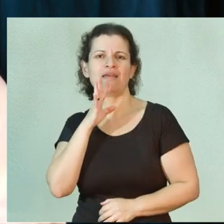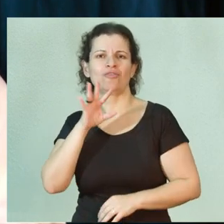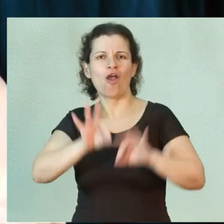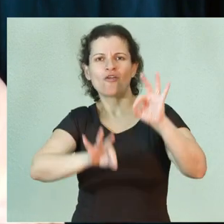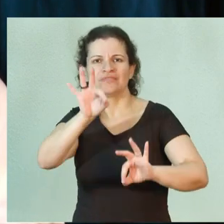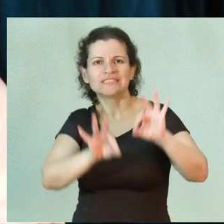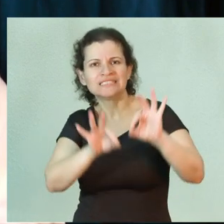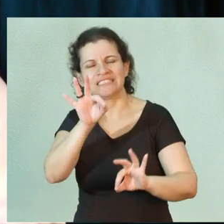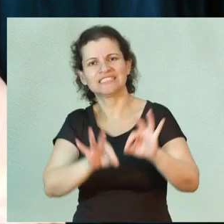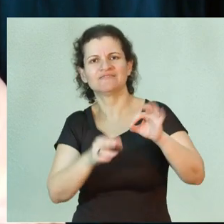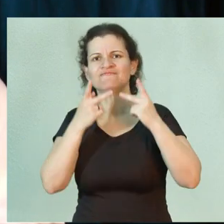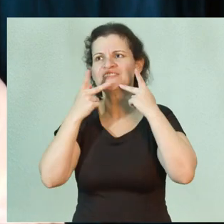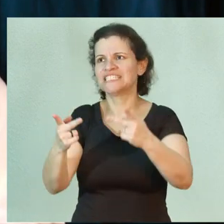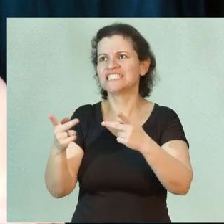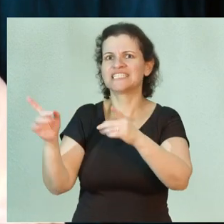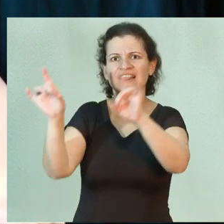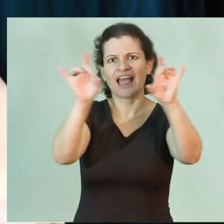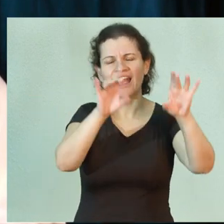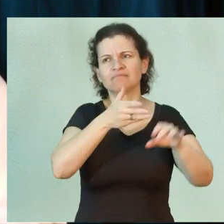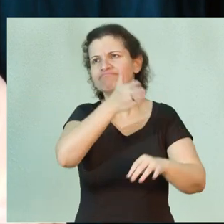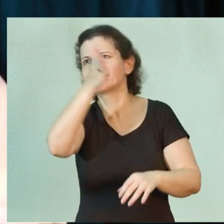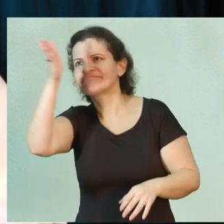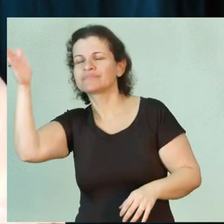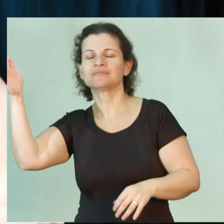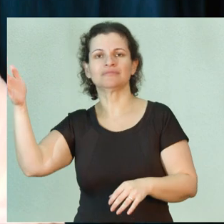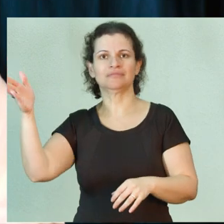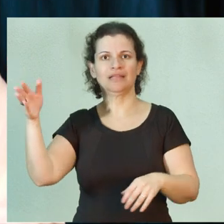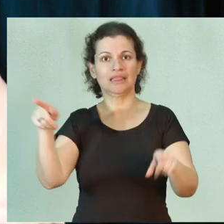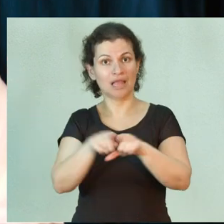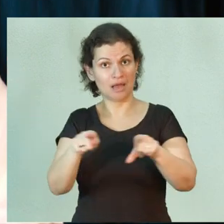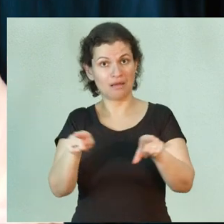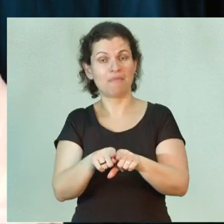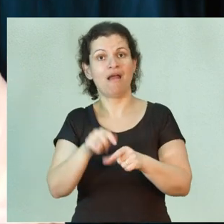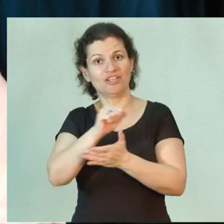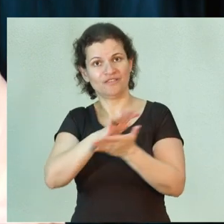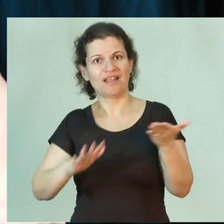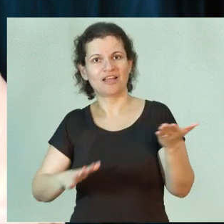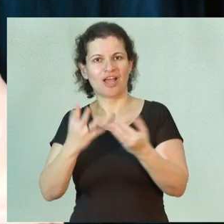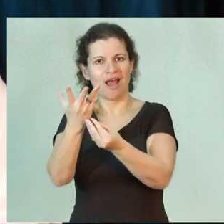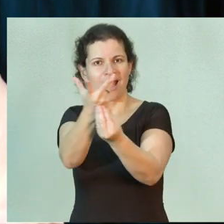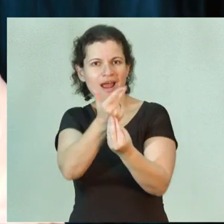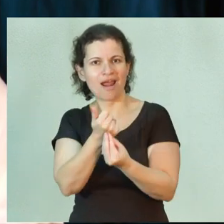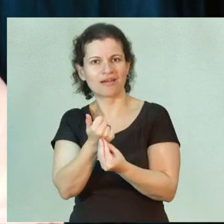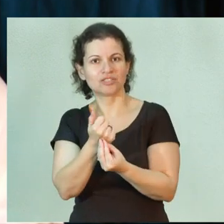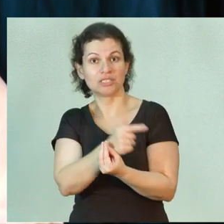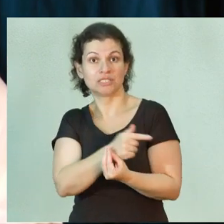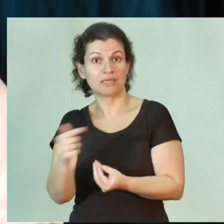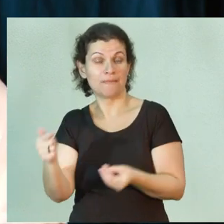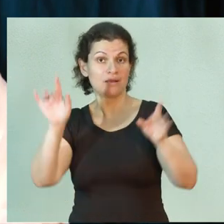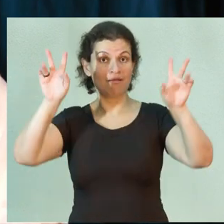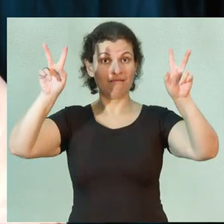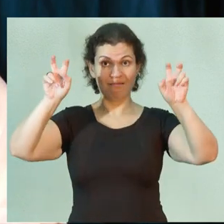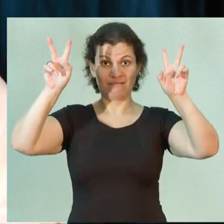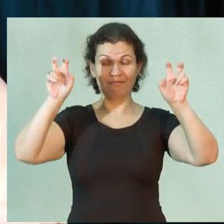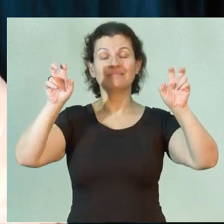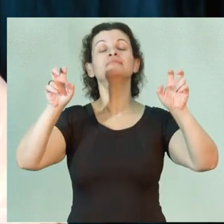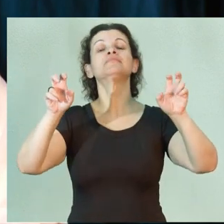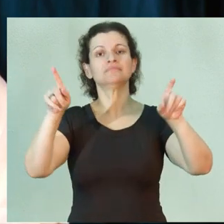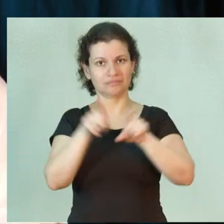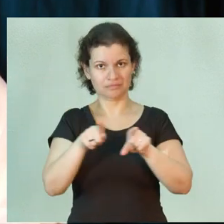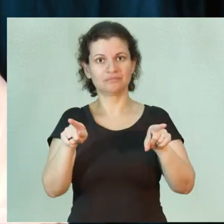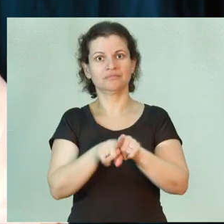oficinas, visitas técnicas e atividades artísticas, semanas temáticas. E,